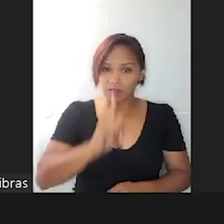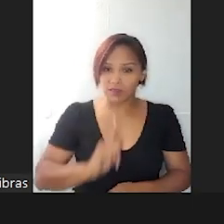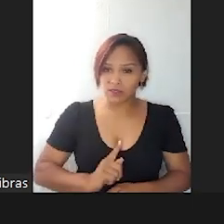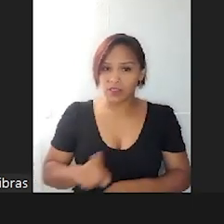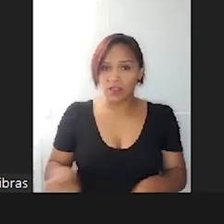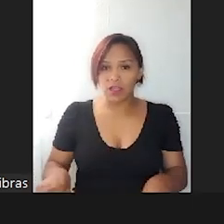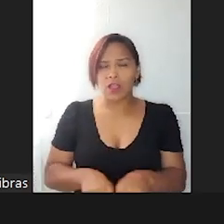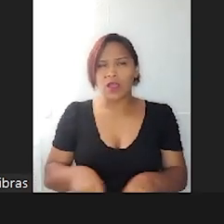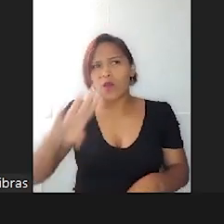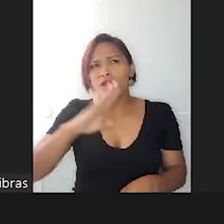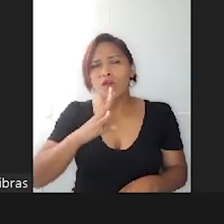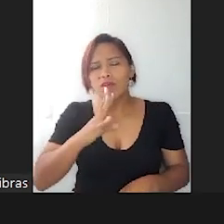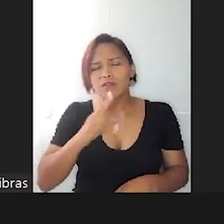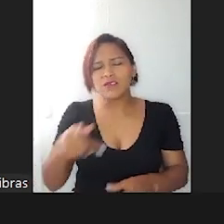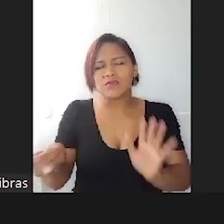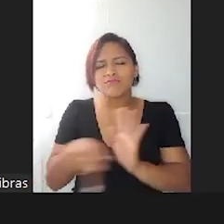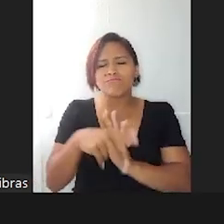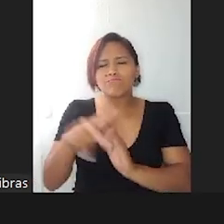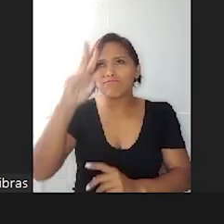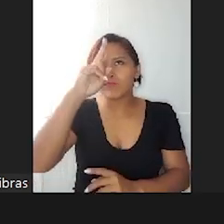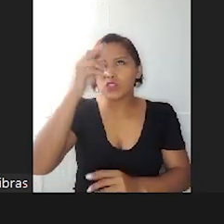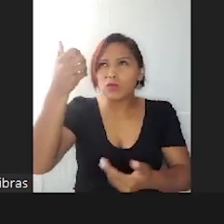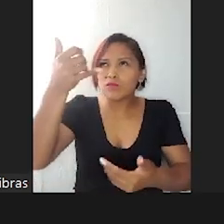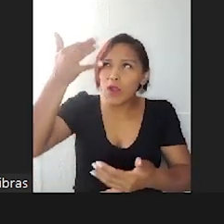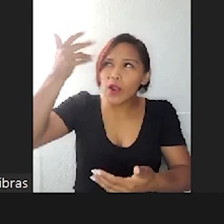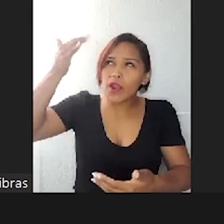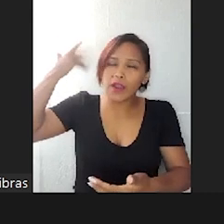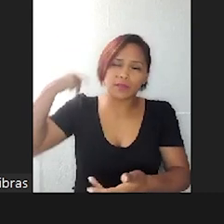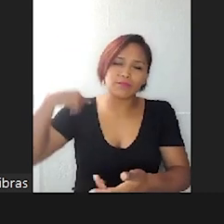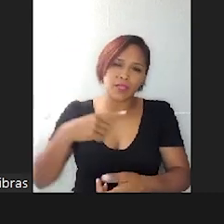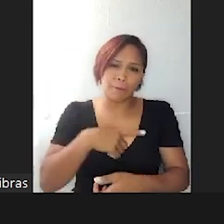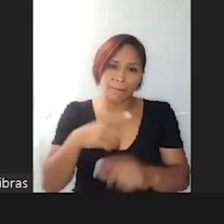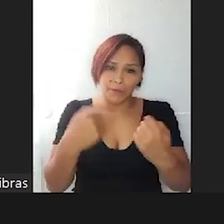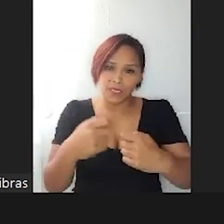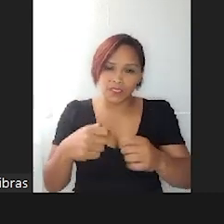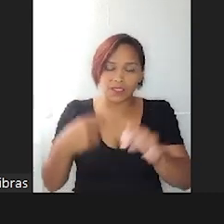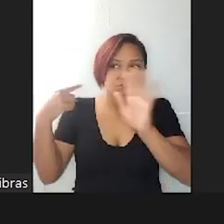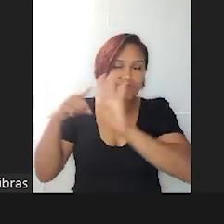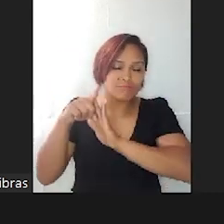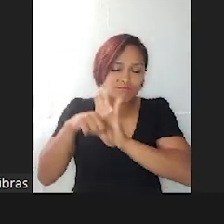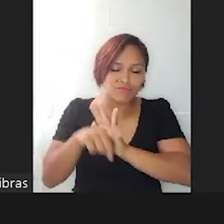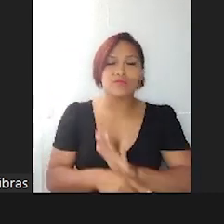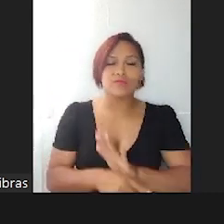própria história. Tenho feito isso com bastante